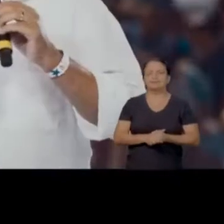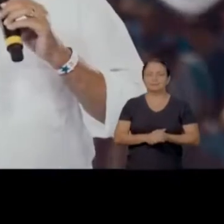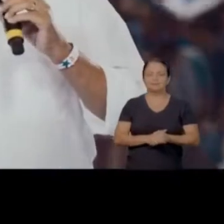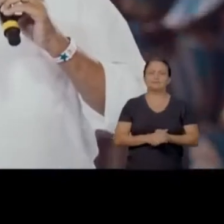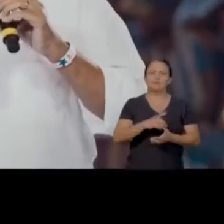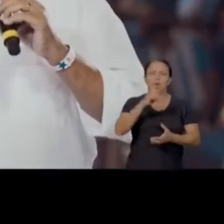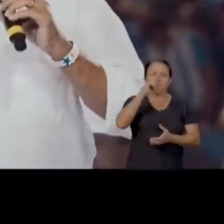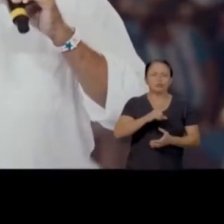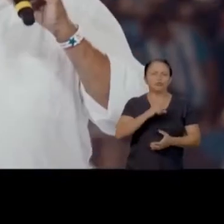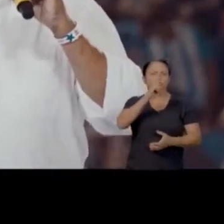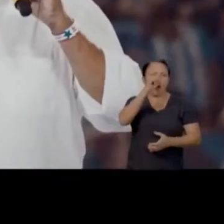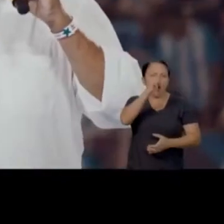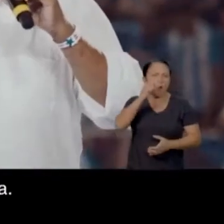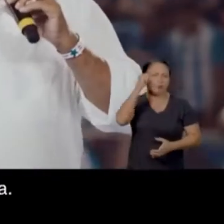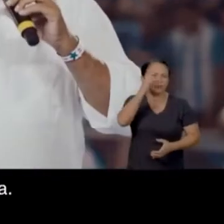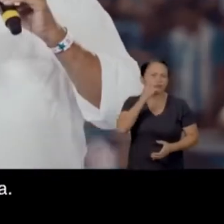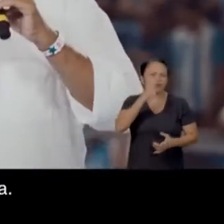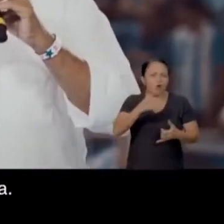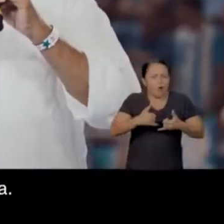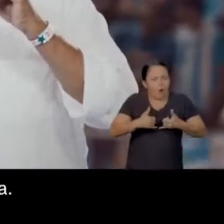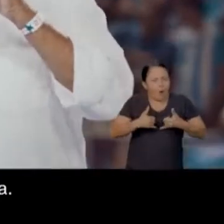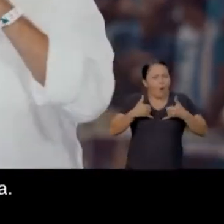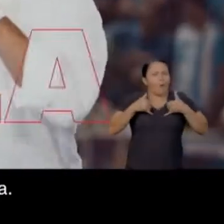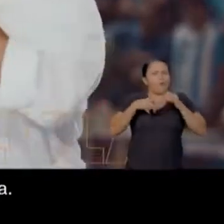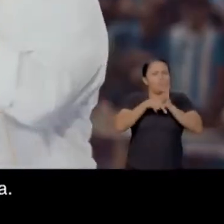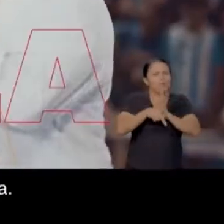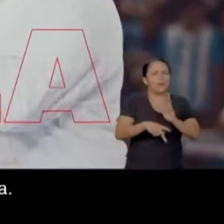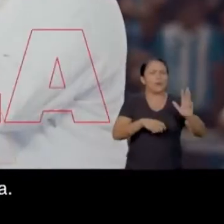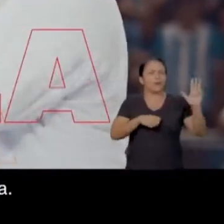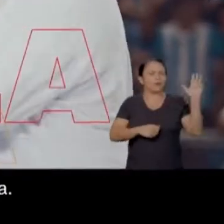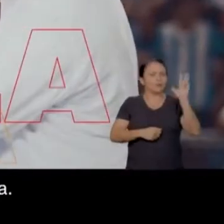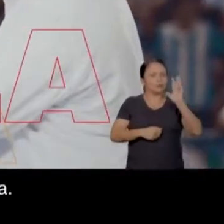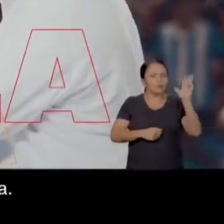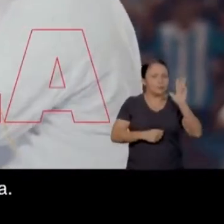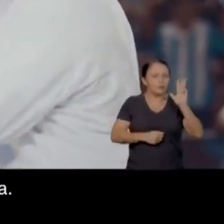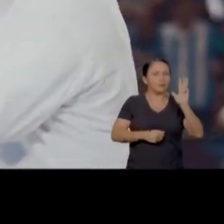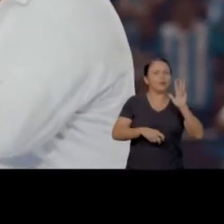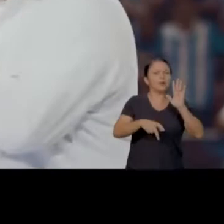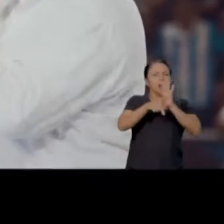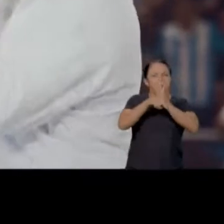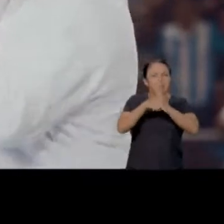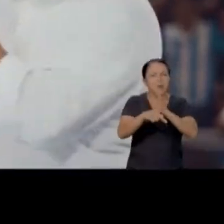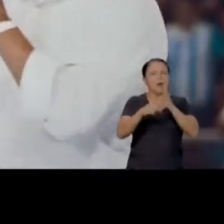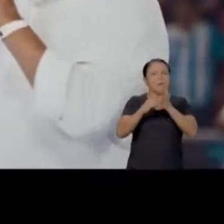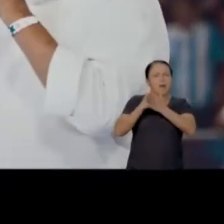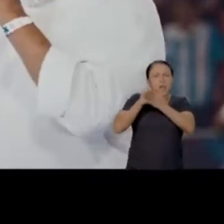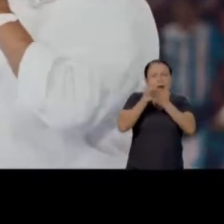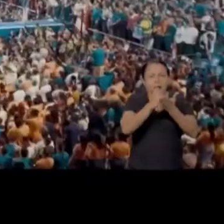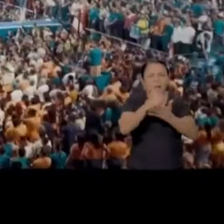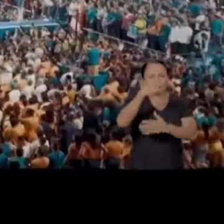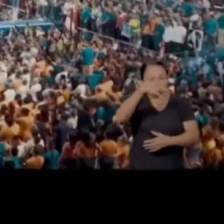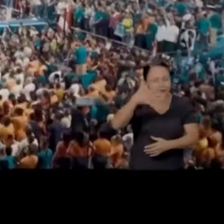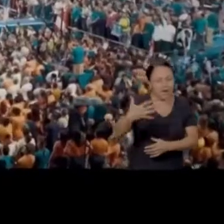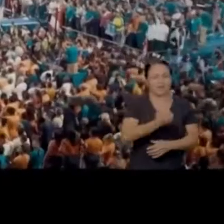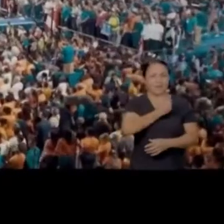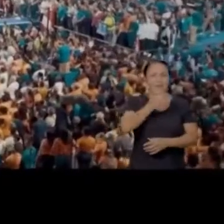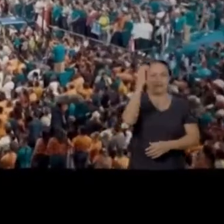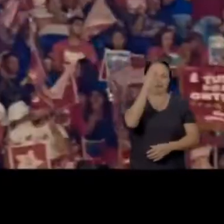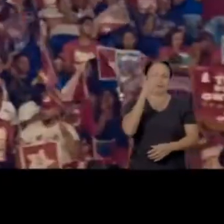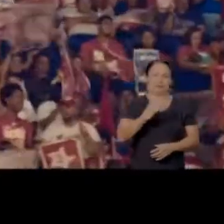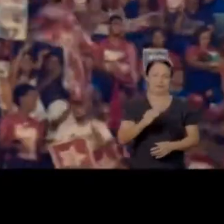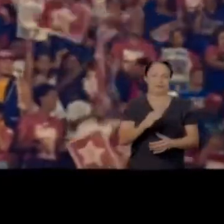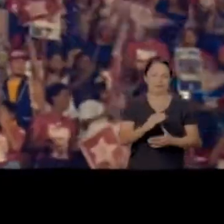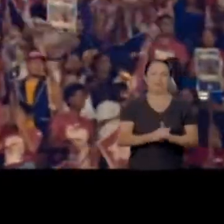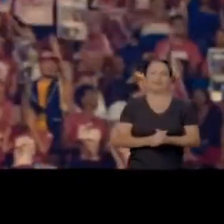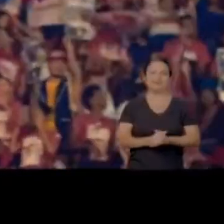Sou senador com muito orgulho do presidente Lula, para poder ajudar a salvar o